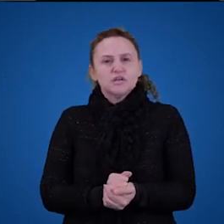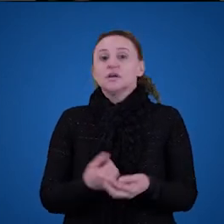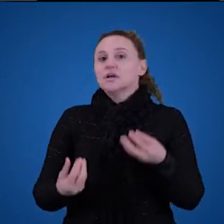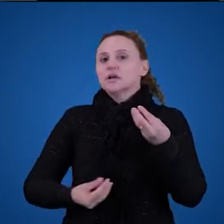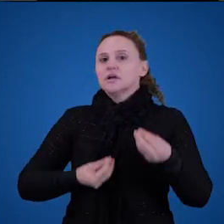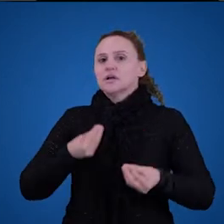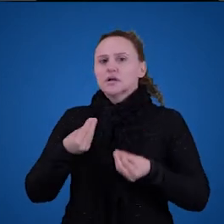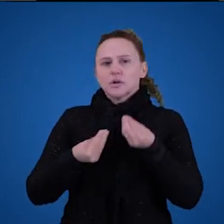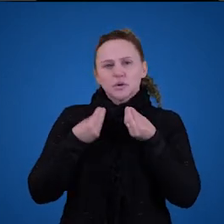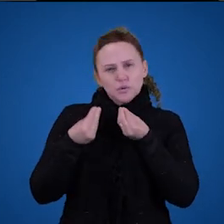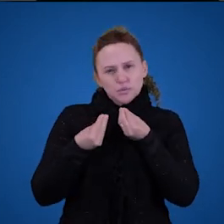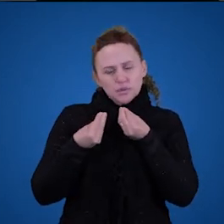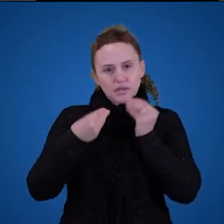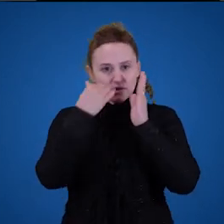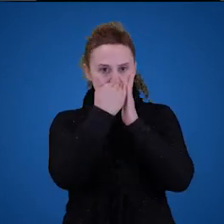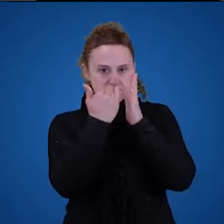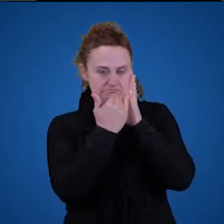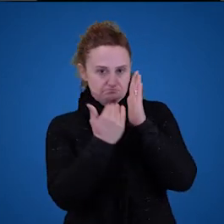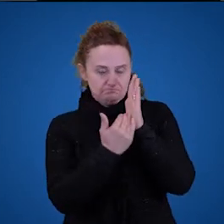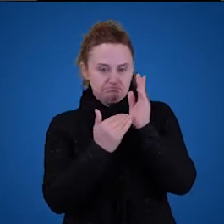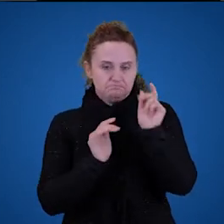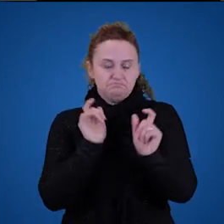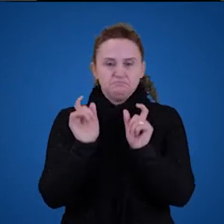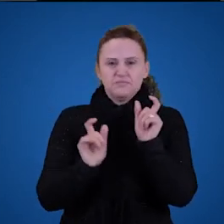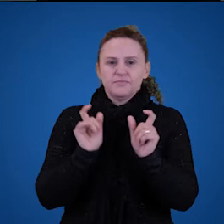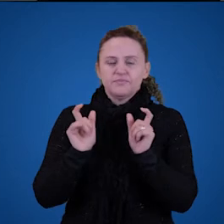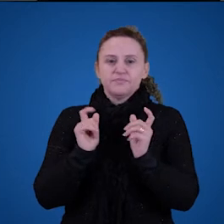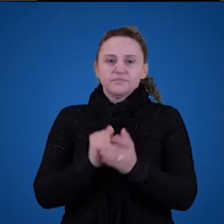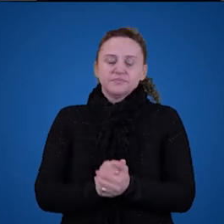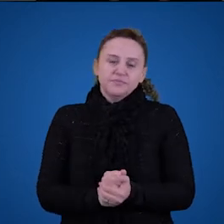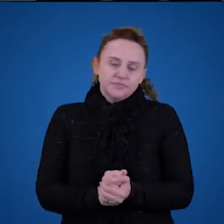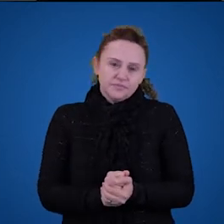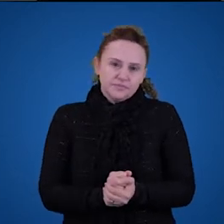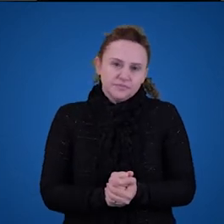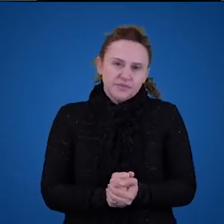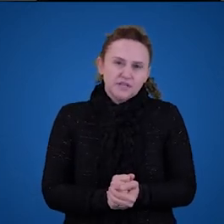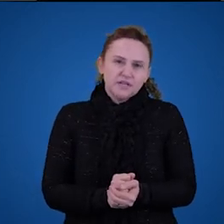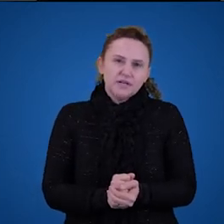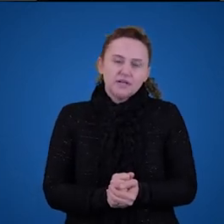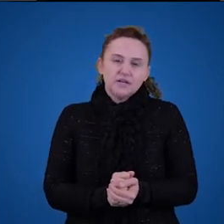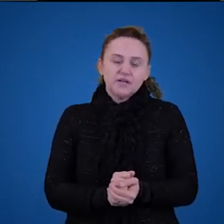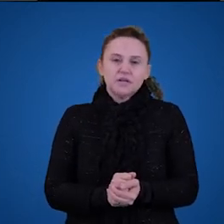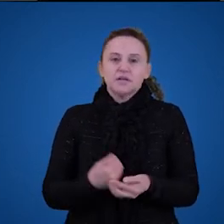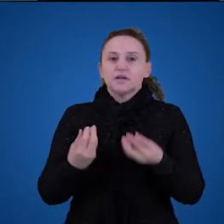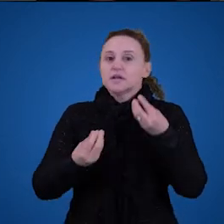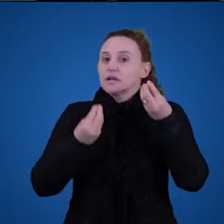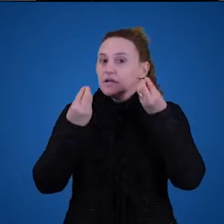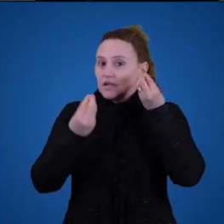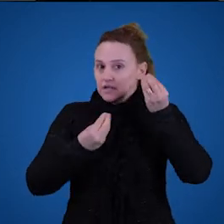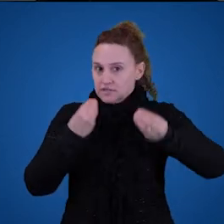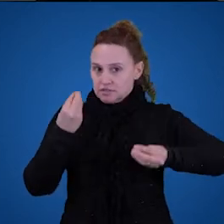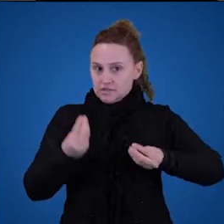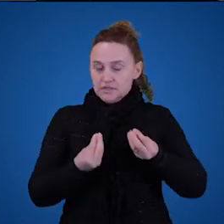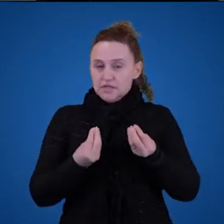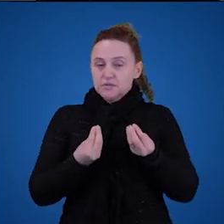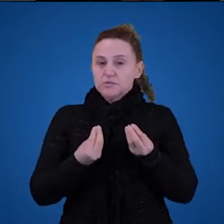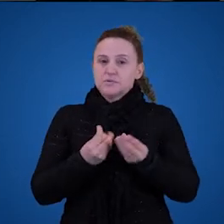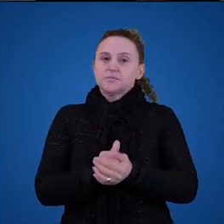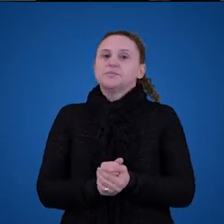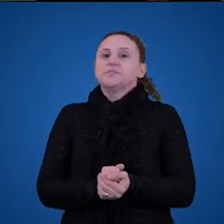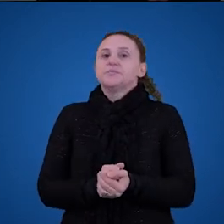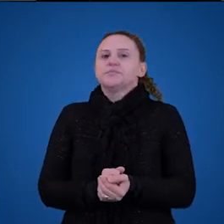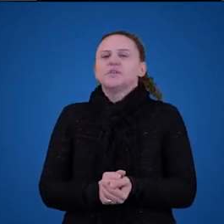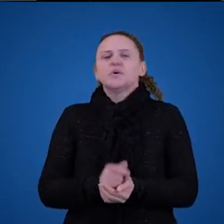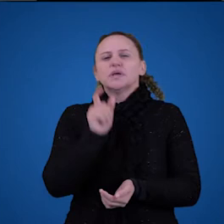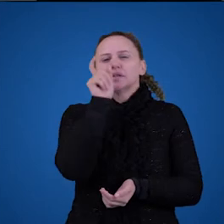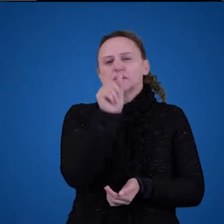apenas por uma classe de palavras. Qual seja essa classe de palavras? O que a gente chama em filosofia de termos singulares. Nós